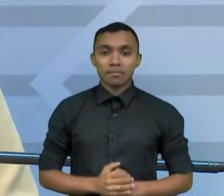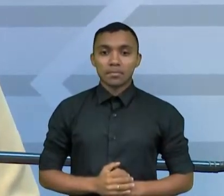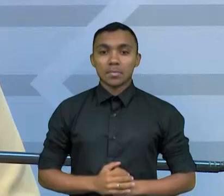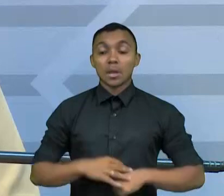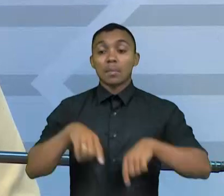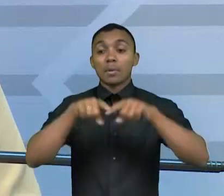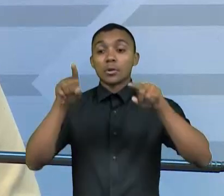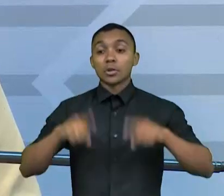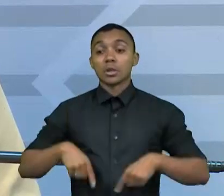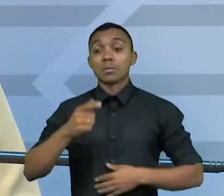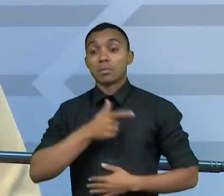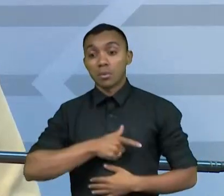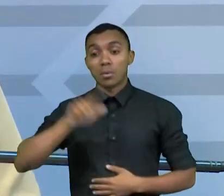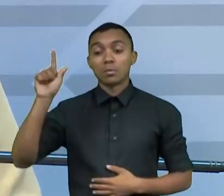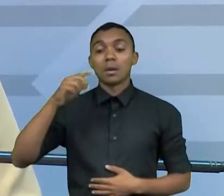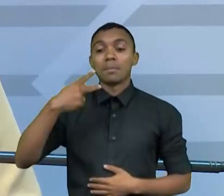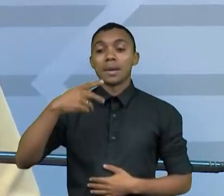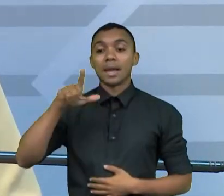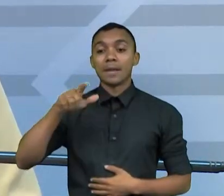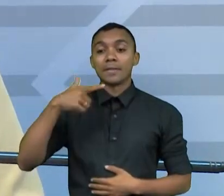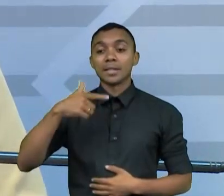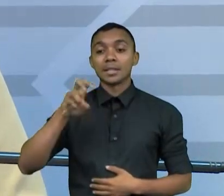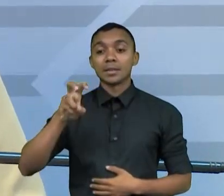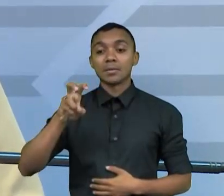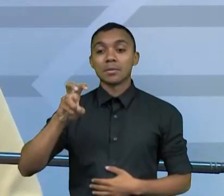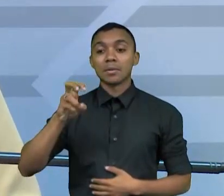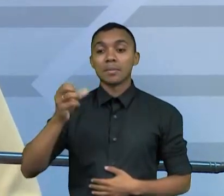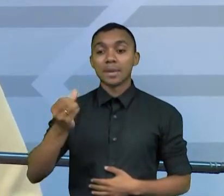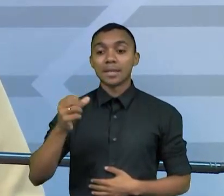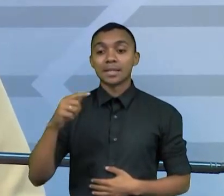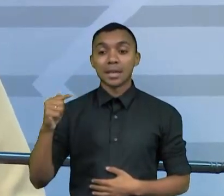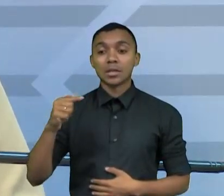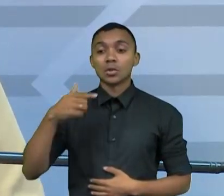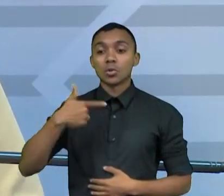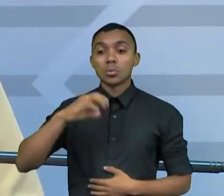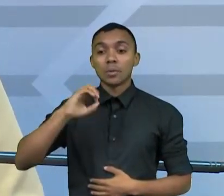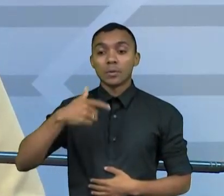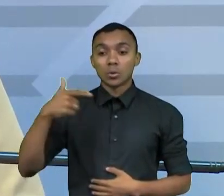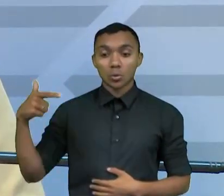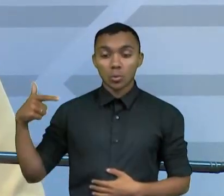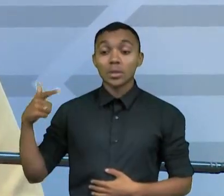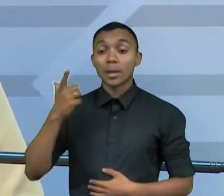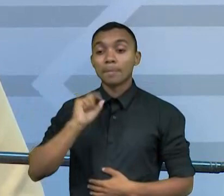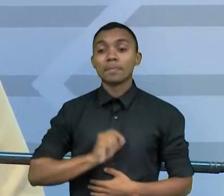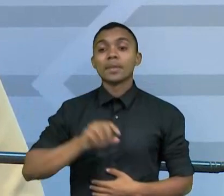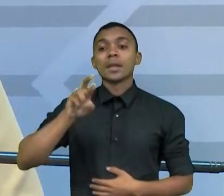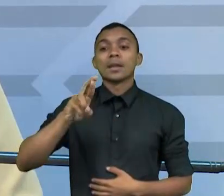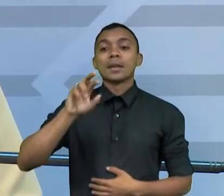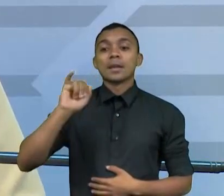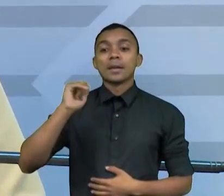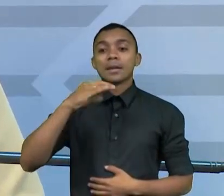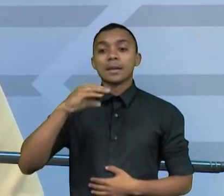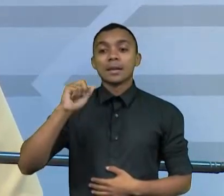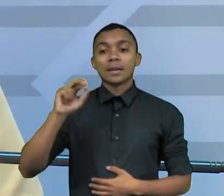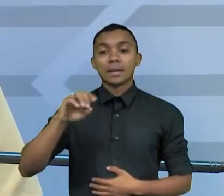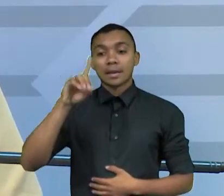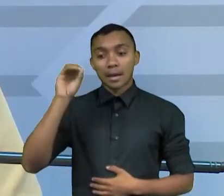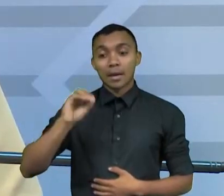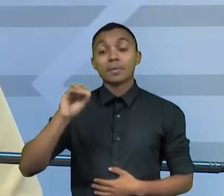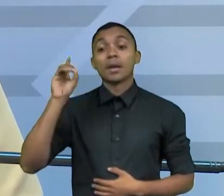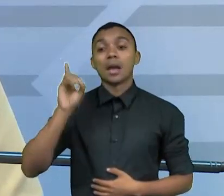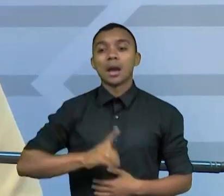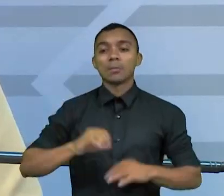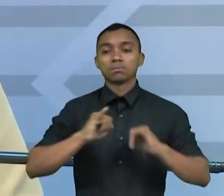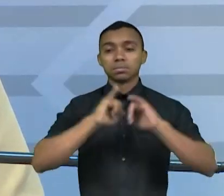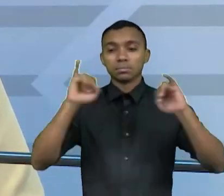proposta, o PL 2567, de 2022, de autoria do deputado Ricardo Barros, que pune os responsáveis por